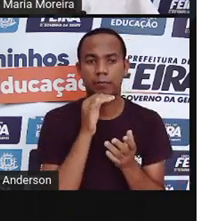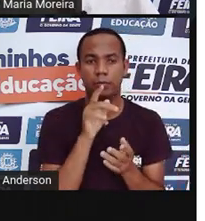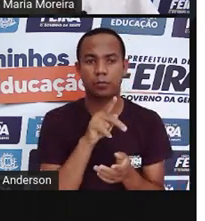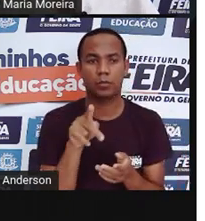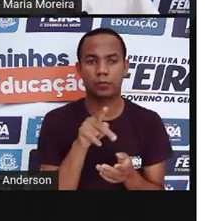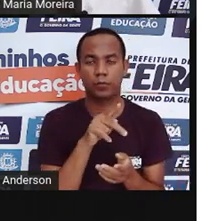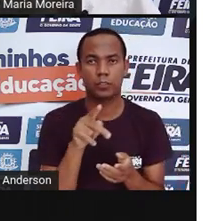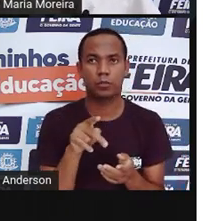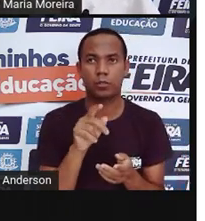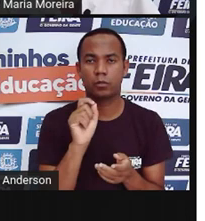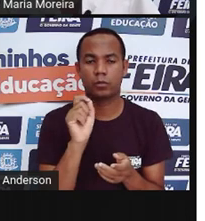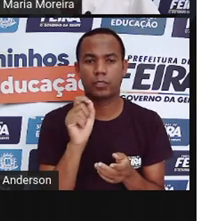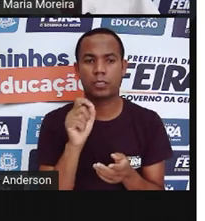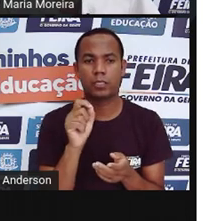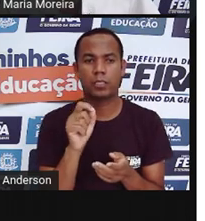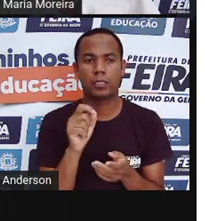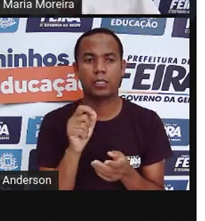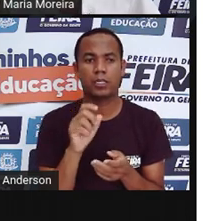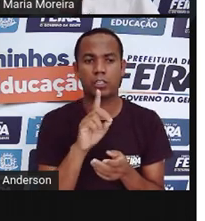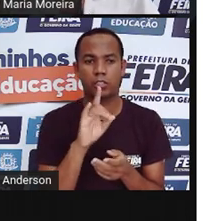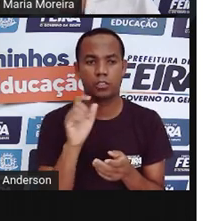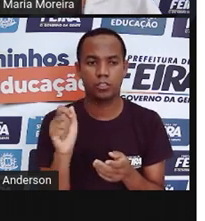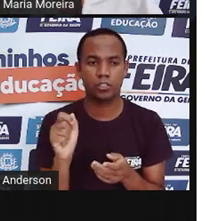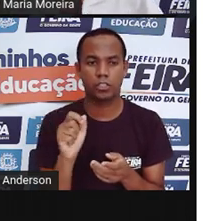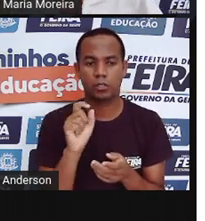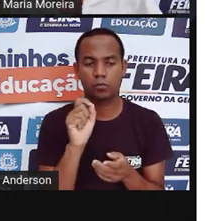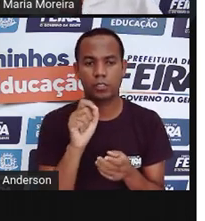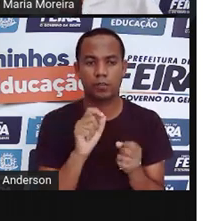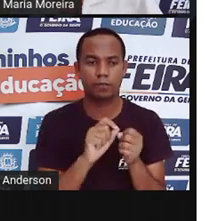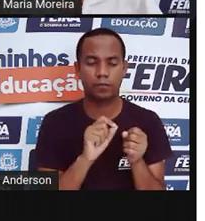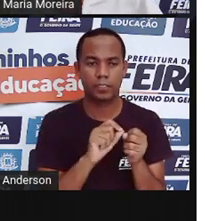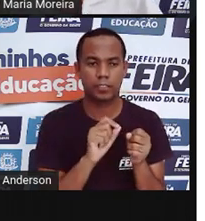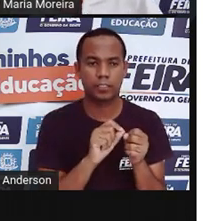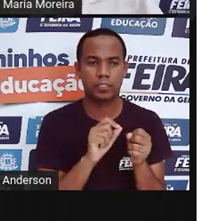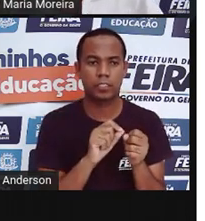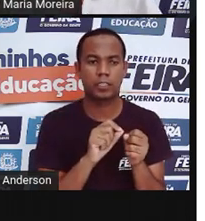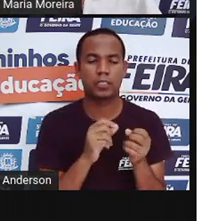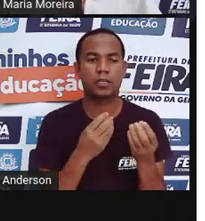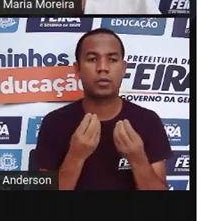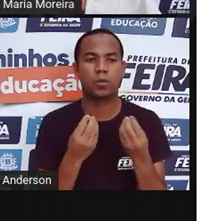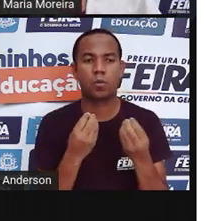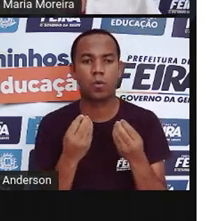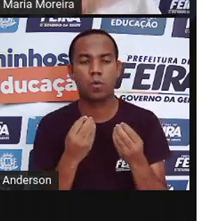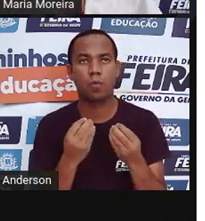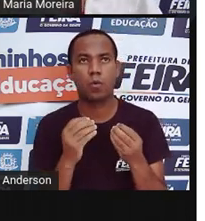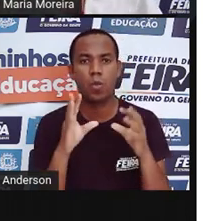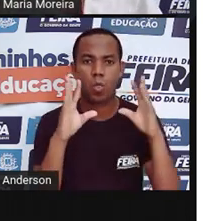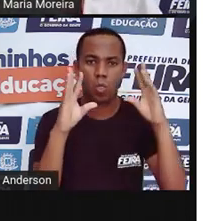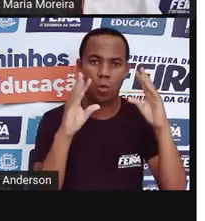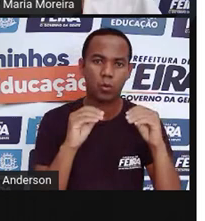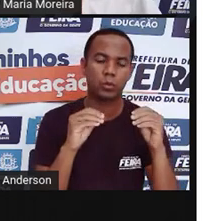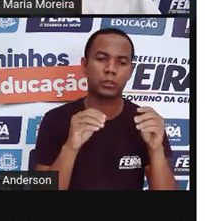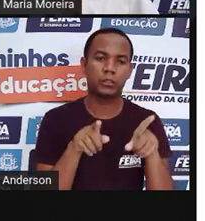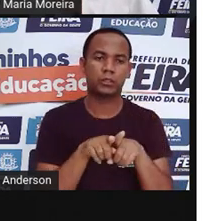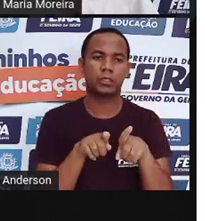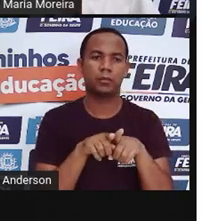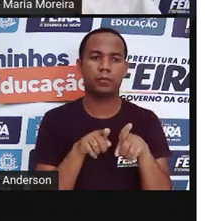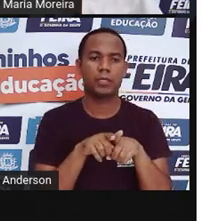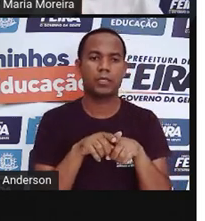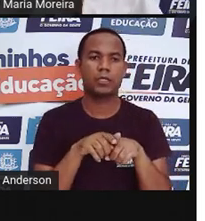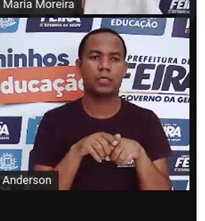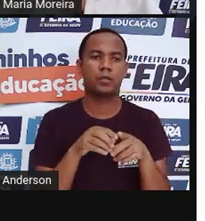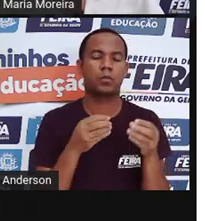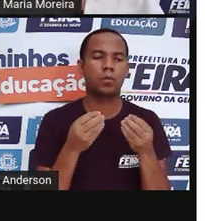essa gravação em quê? Durante o dia, mas você aí em casa pode estar assistindo durante a noite, é quando a gente não tem a luz solar.